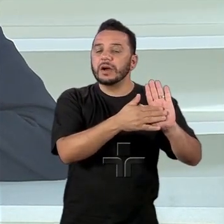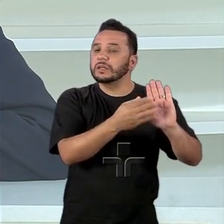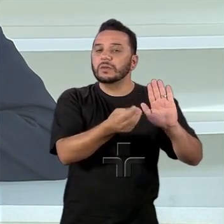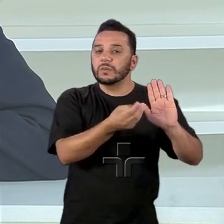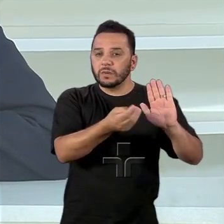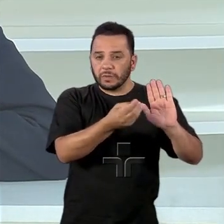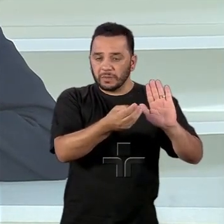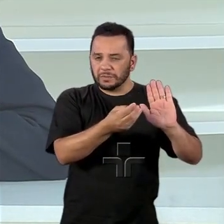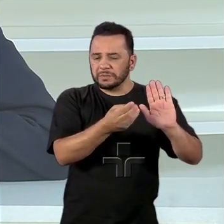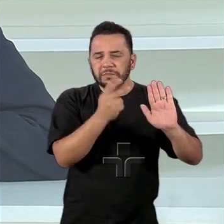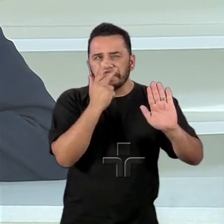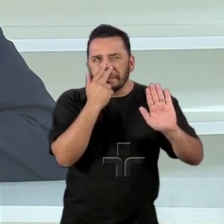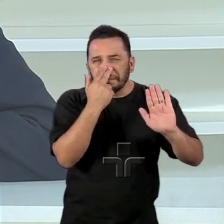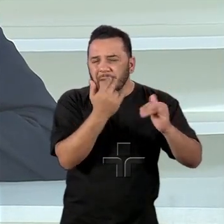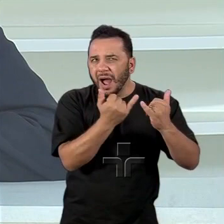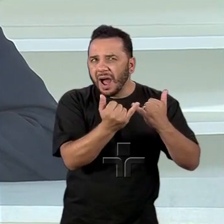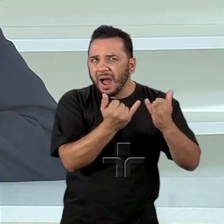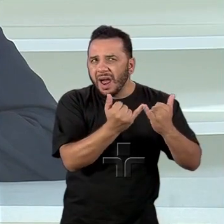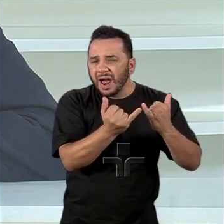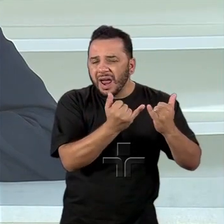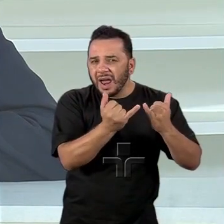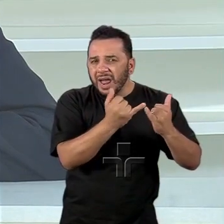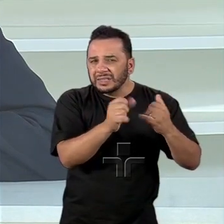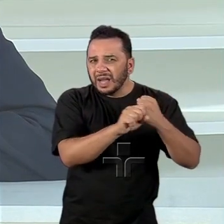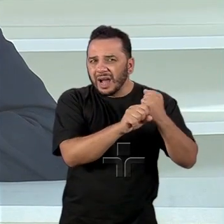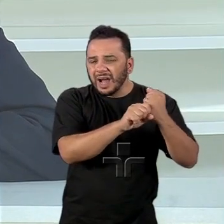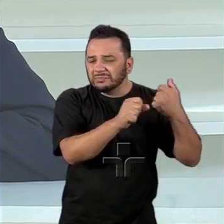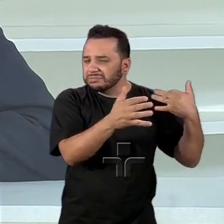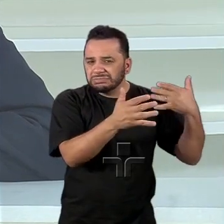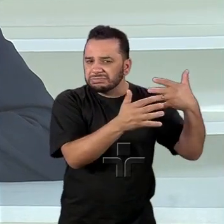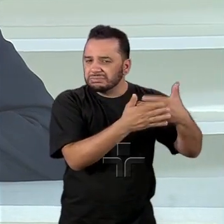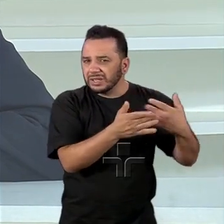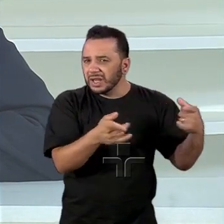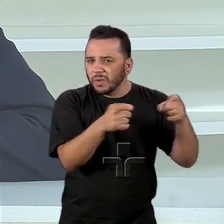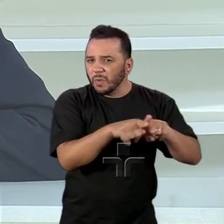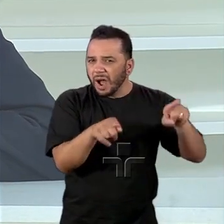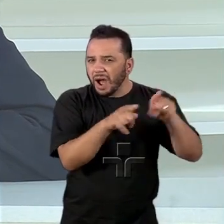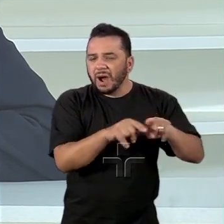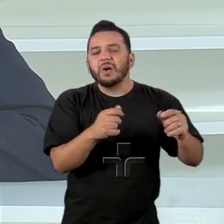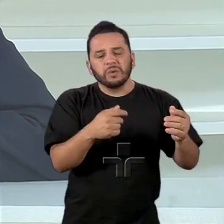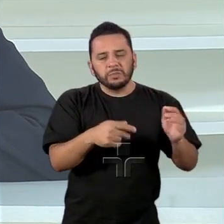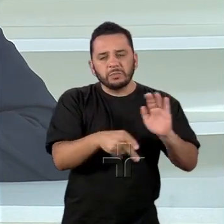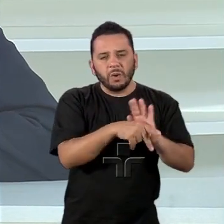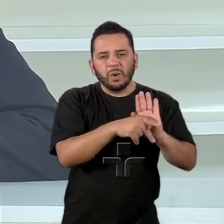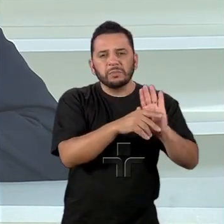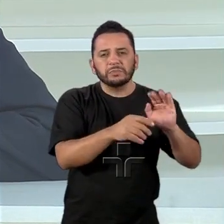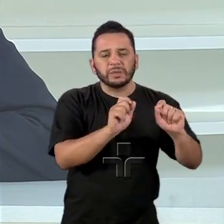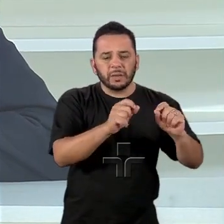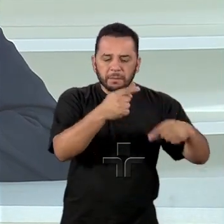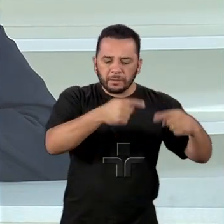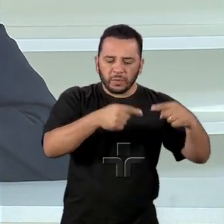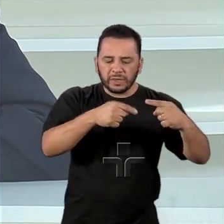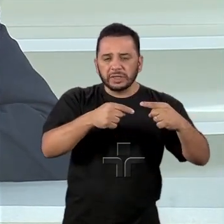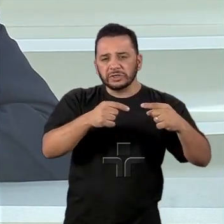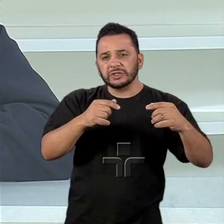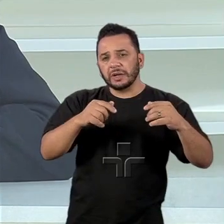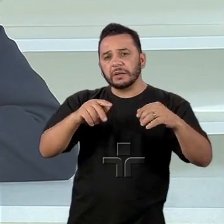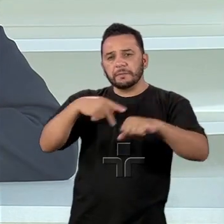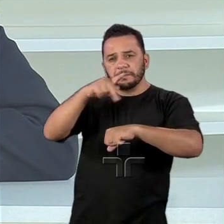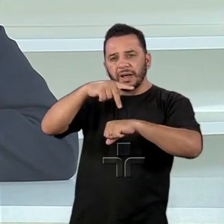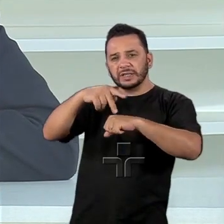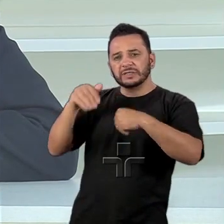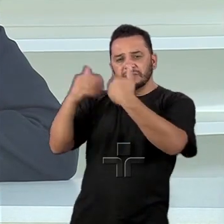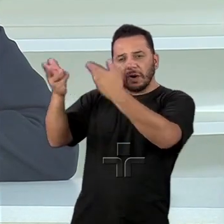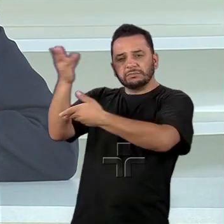idêntica ao que foi feito nos últimos anos, a política externa ativa e altiva. E que deu no que deu